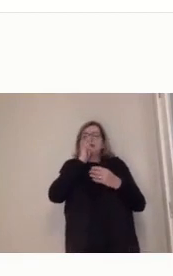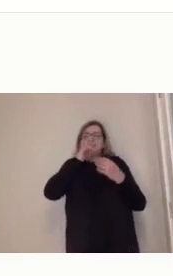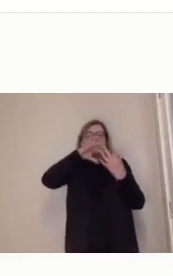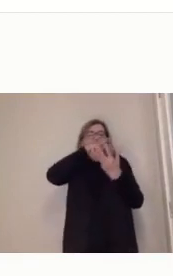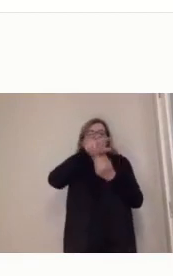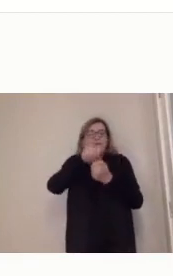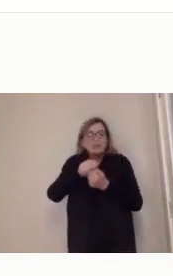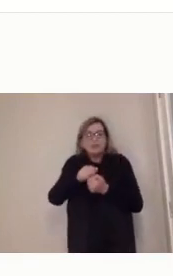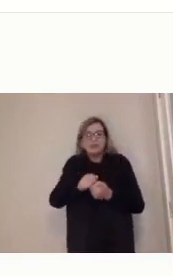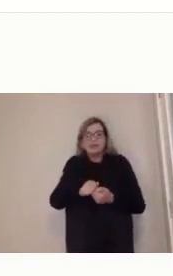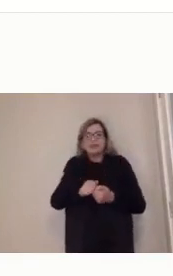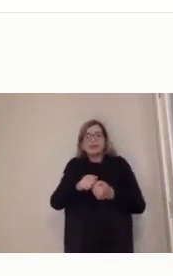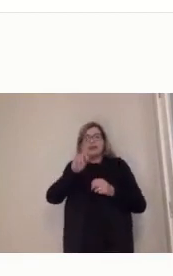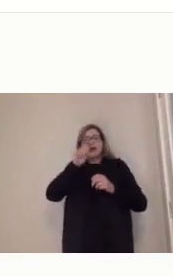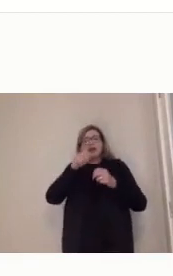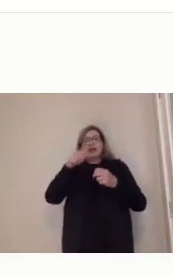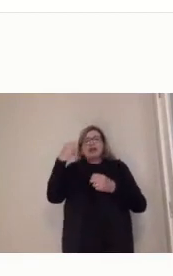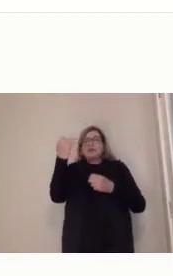pode perceber